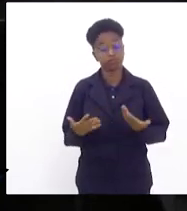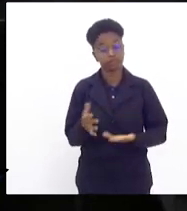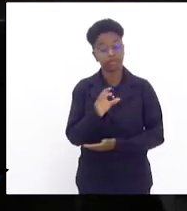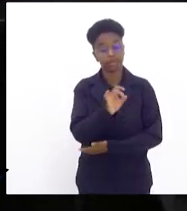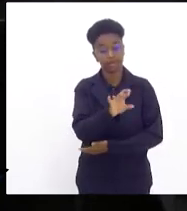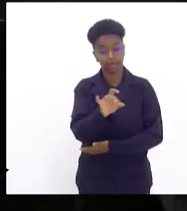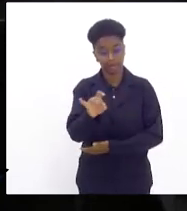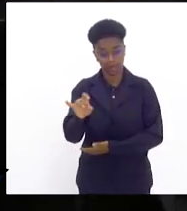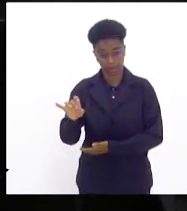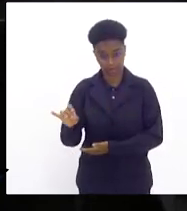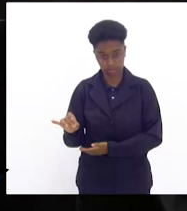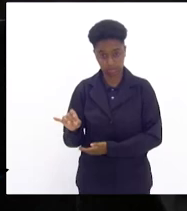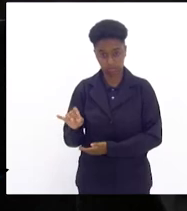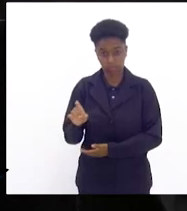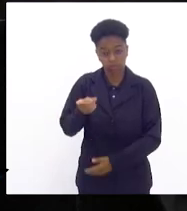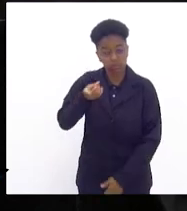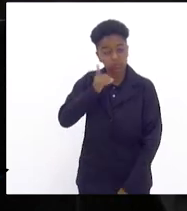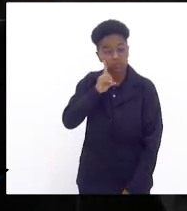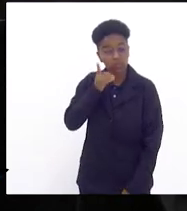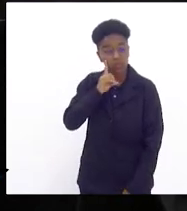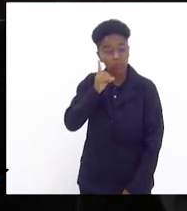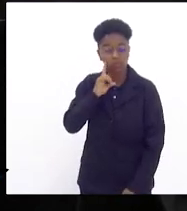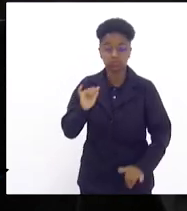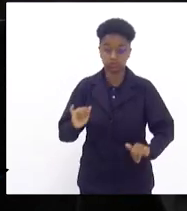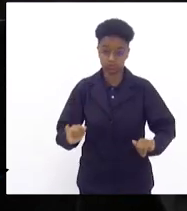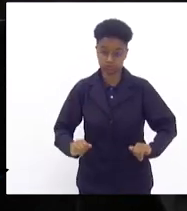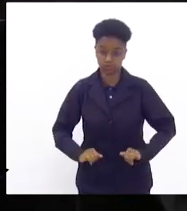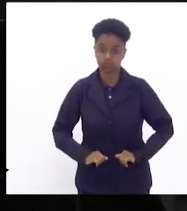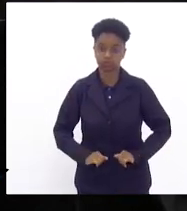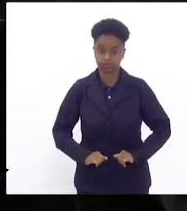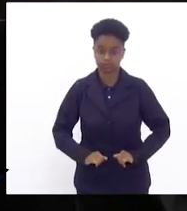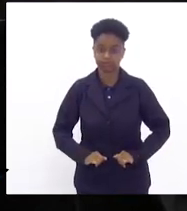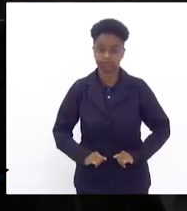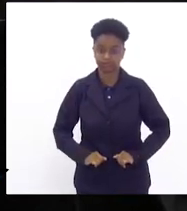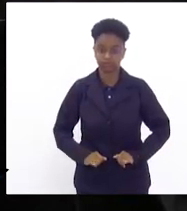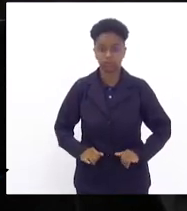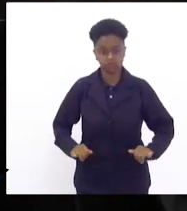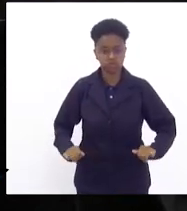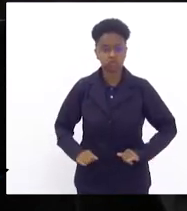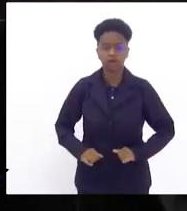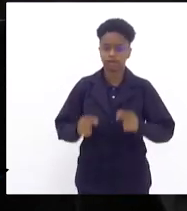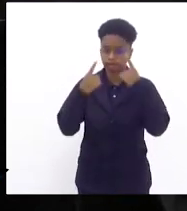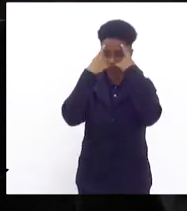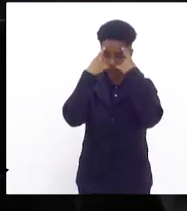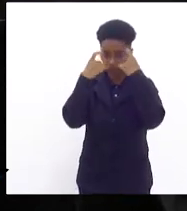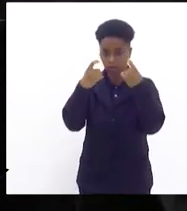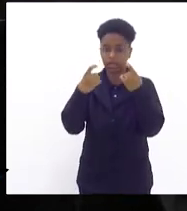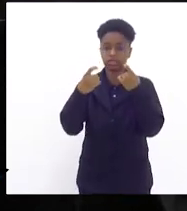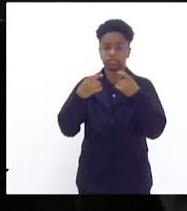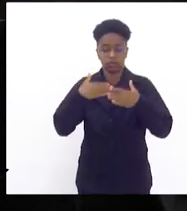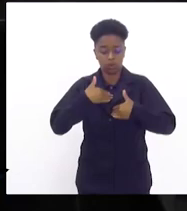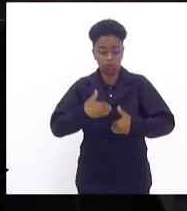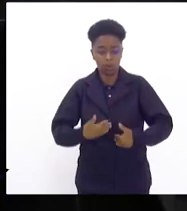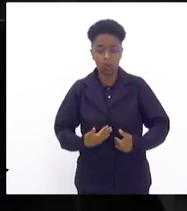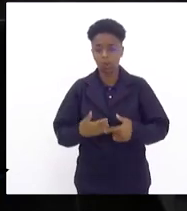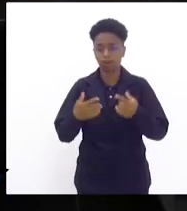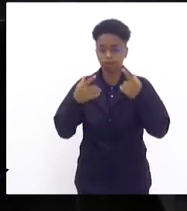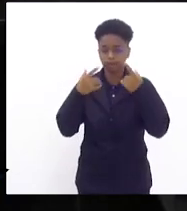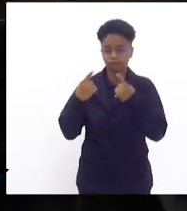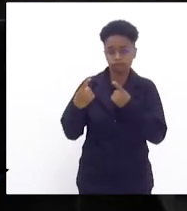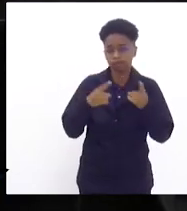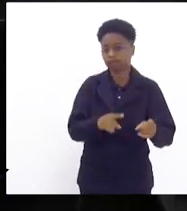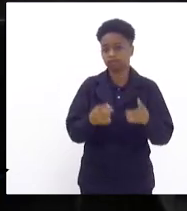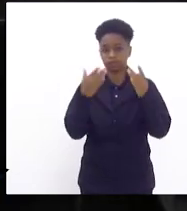deles, diariamente, sofre algum tipo de violência física, algum tipo de violência mental e